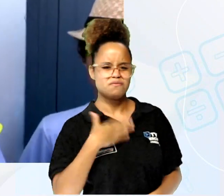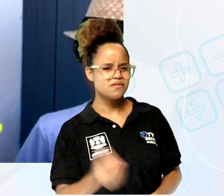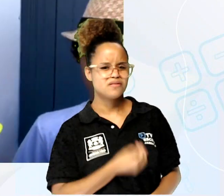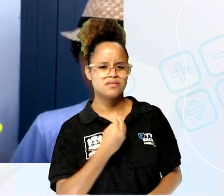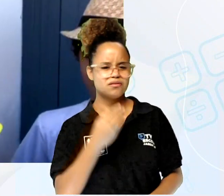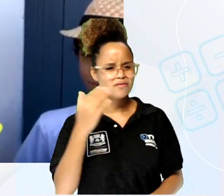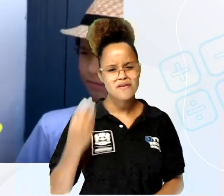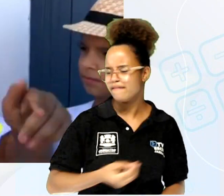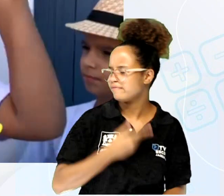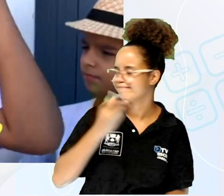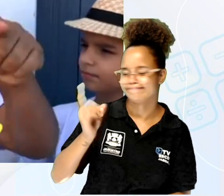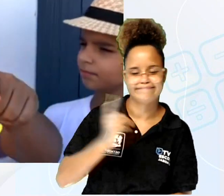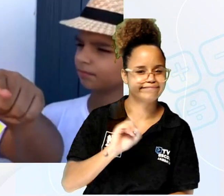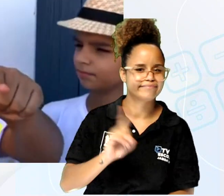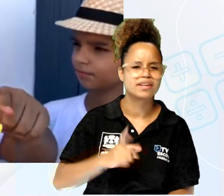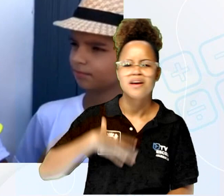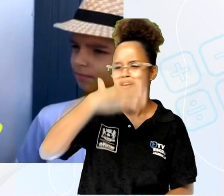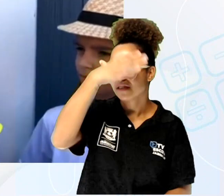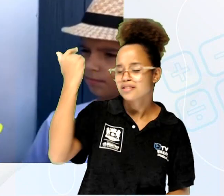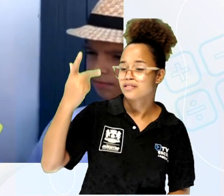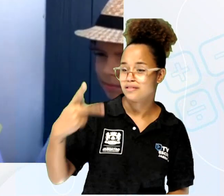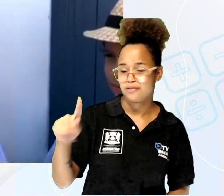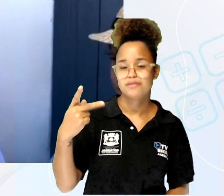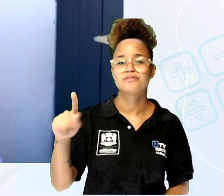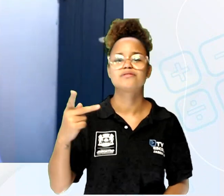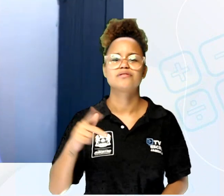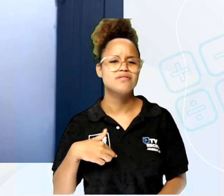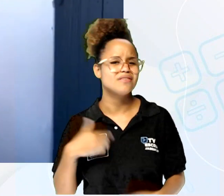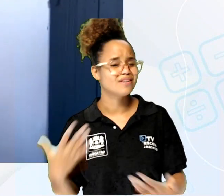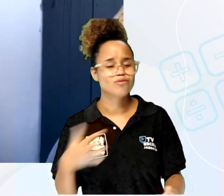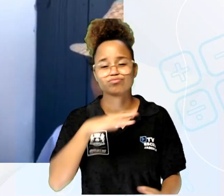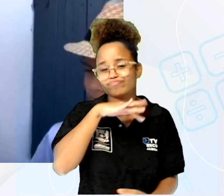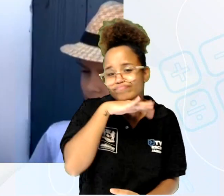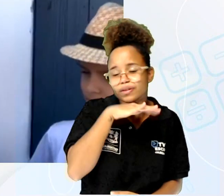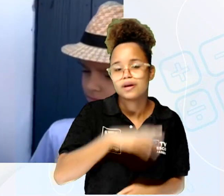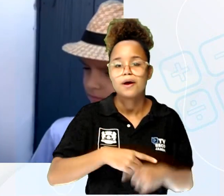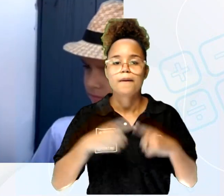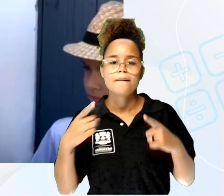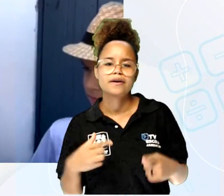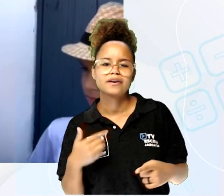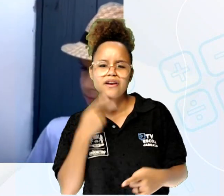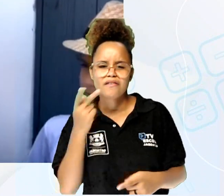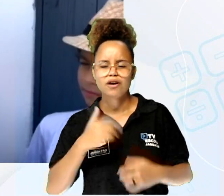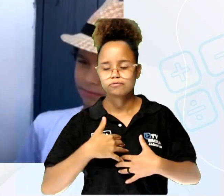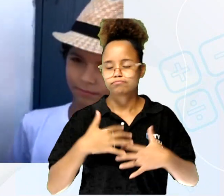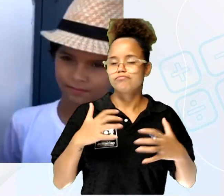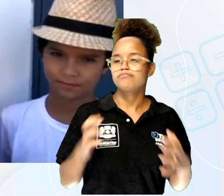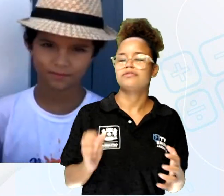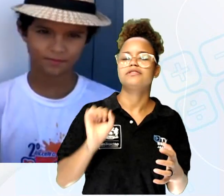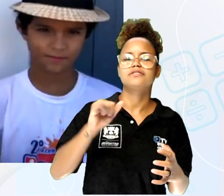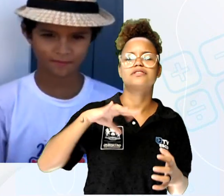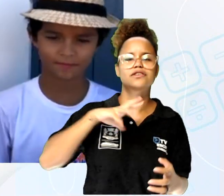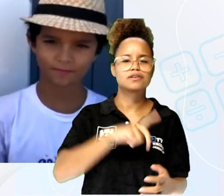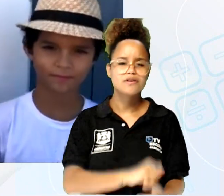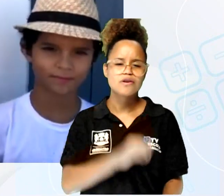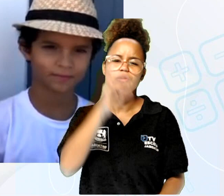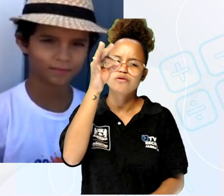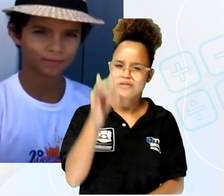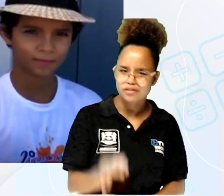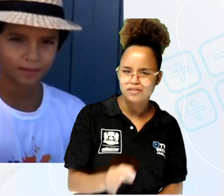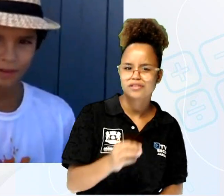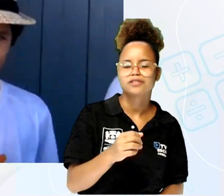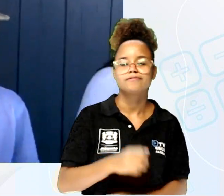viver direito. Assim esquece da tua, acho isso um defeito. Fala aqui de peito aberto. Quem não vive do que é certo, padece,